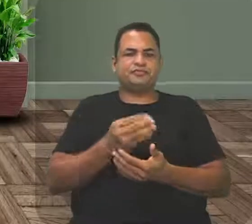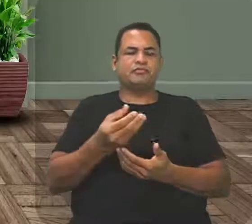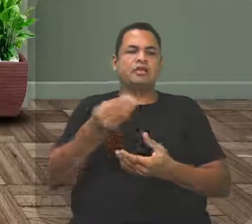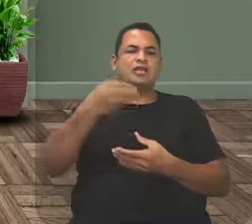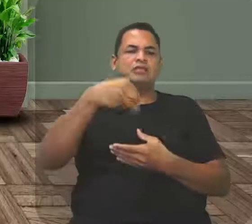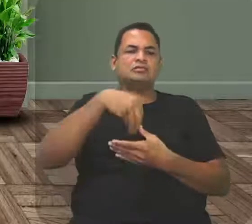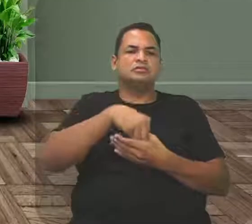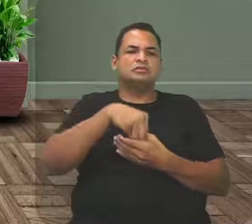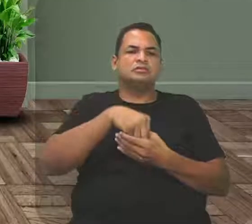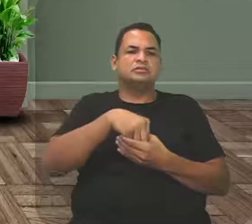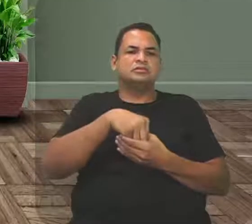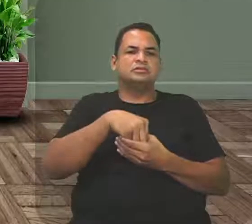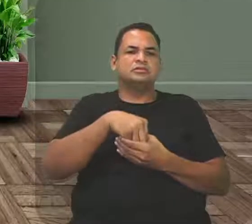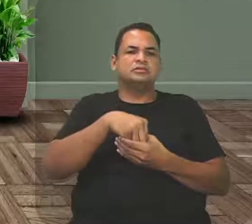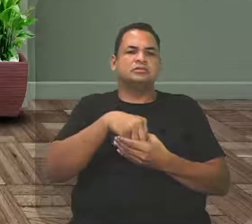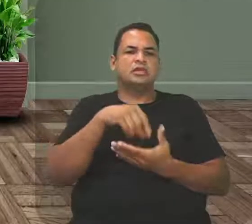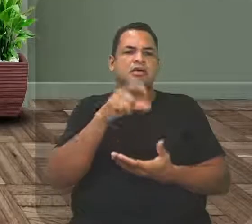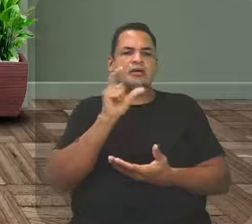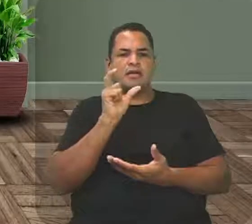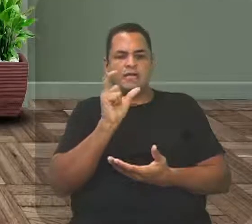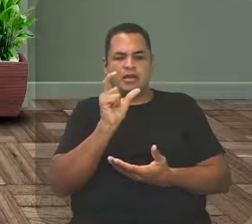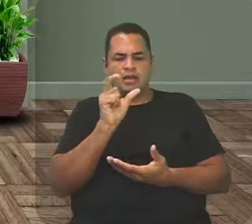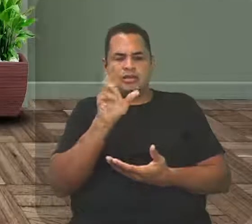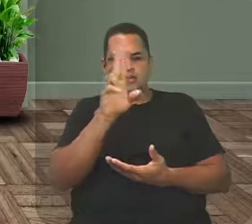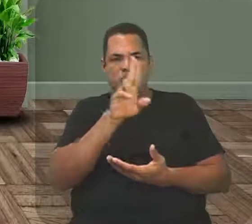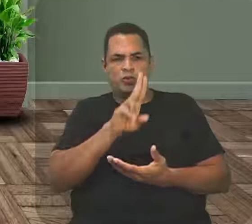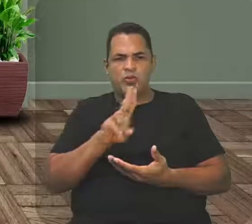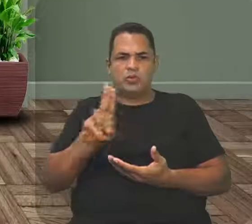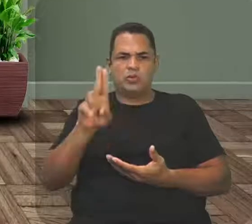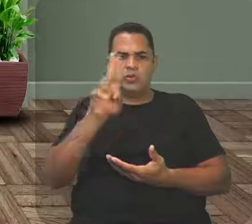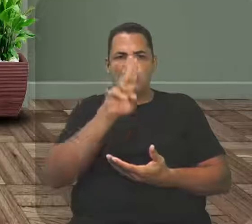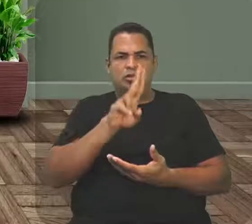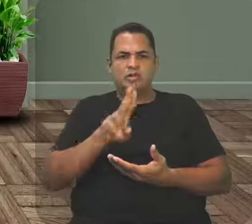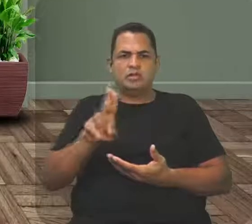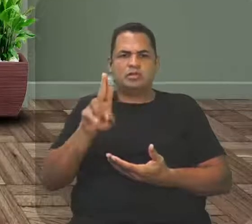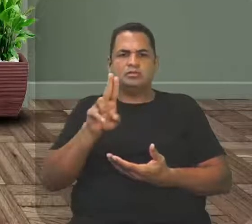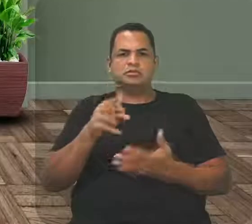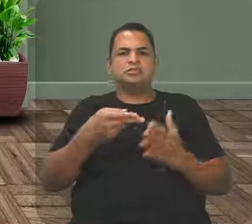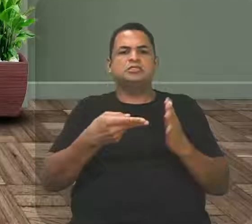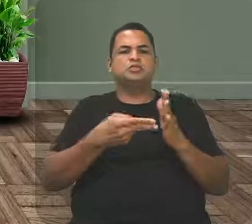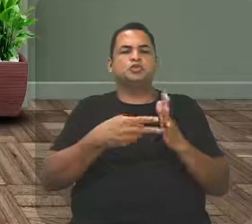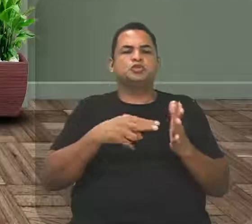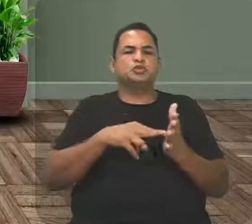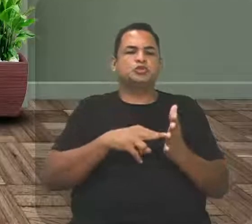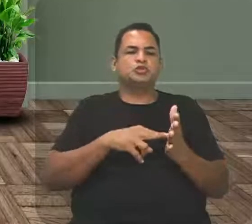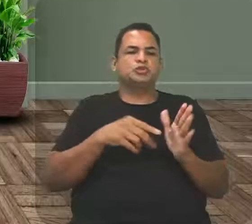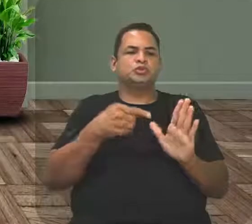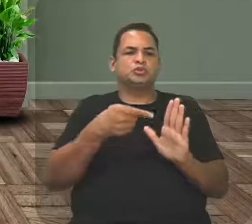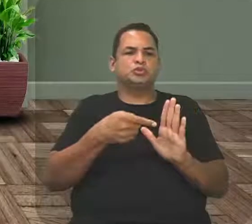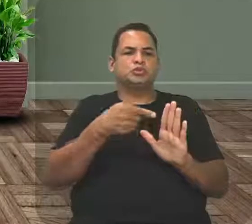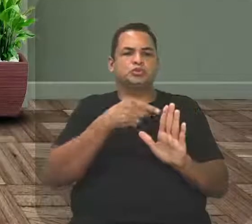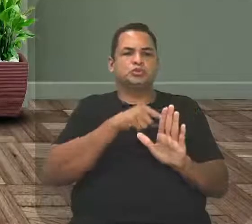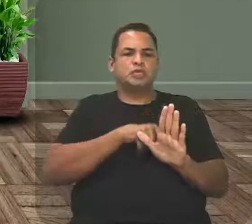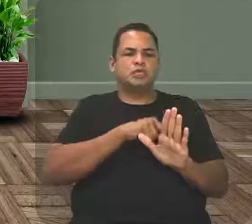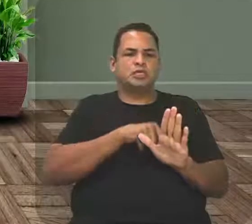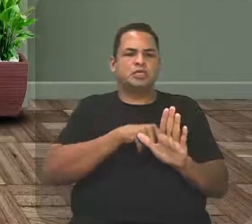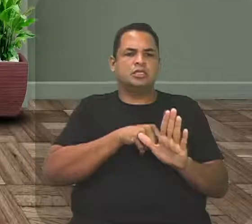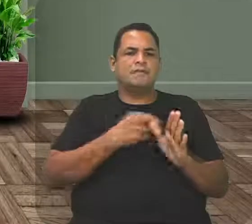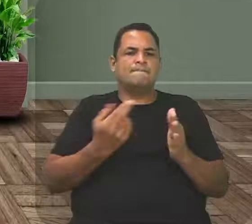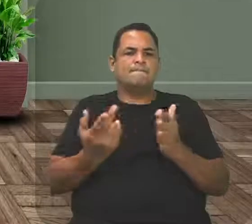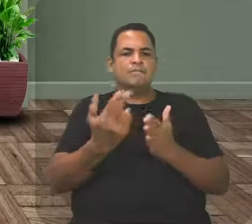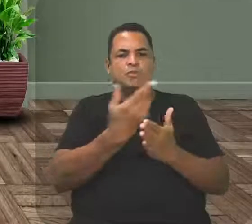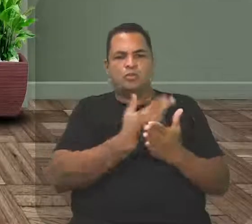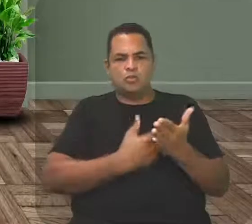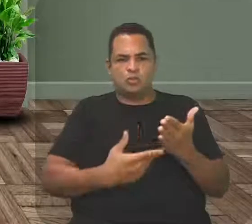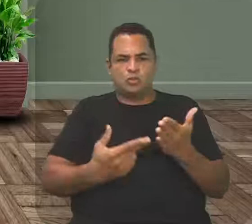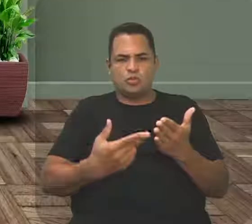né? Então, ou seja, o termo utilizado aí, em sentido figurado, com seu significado pluri. Por quê?